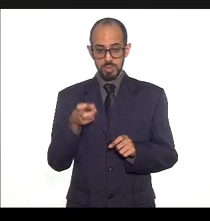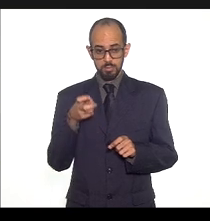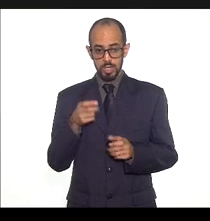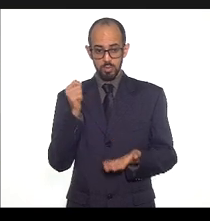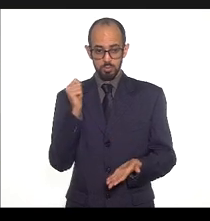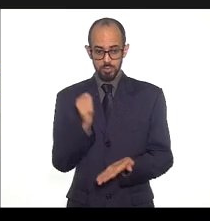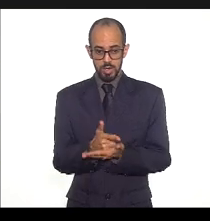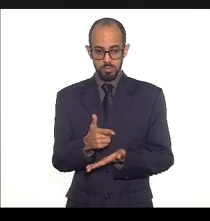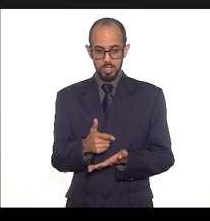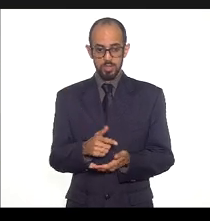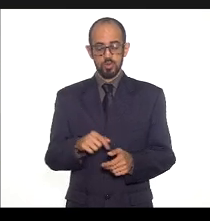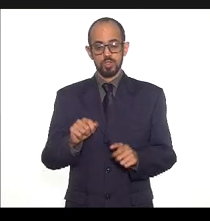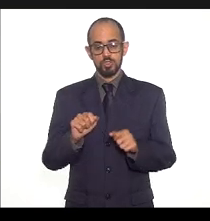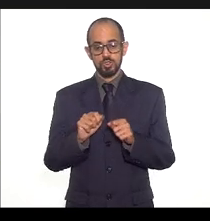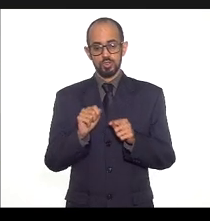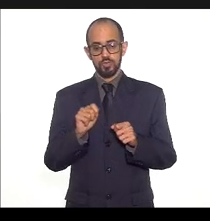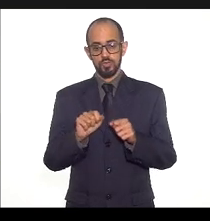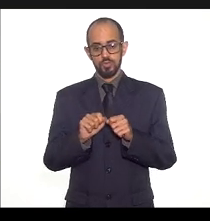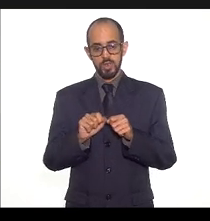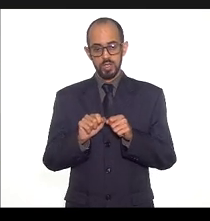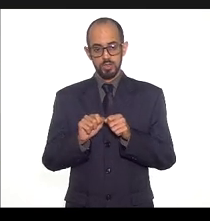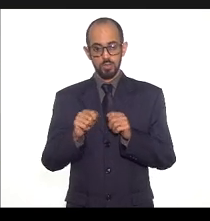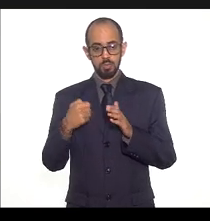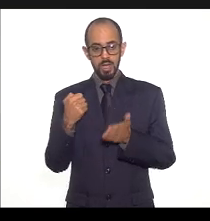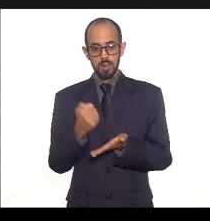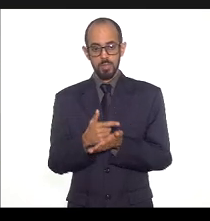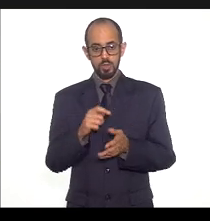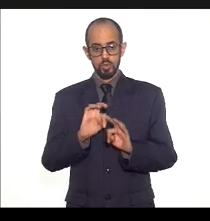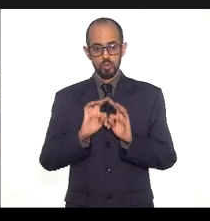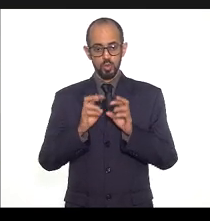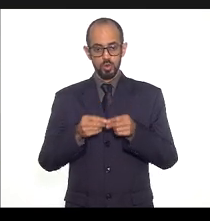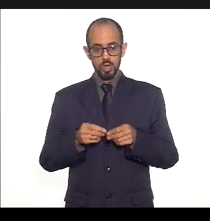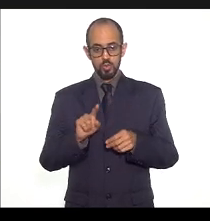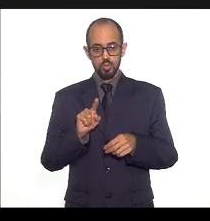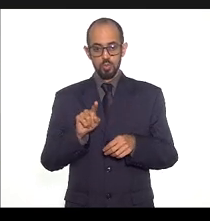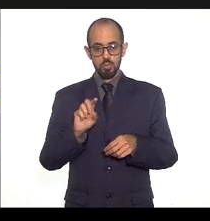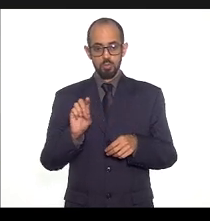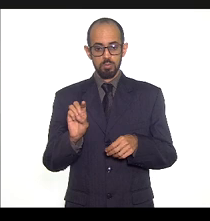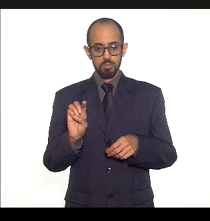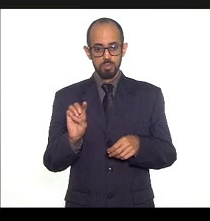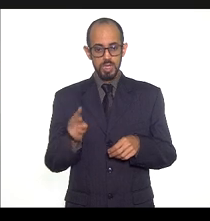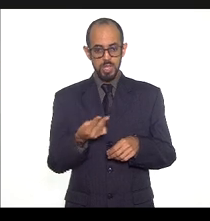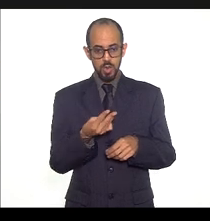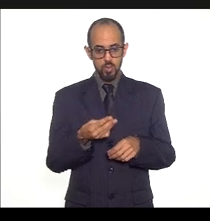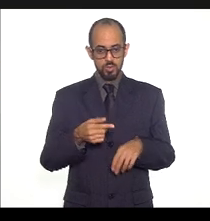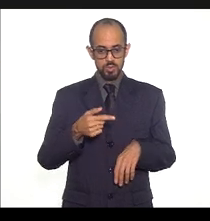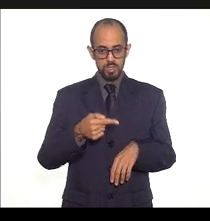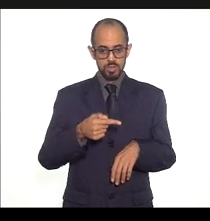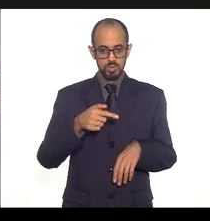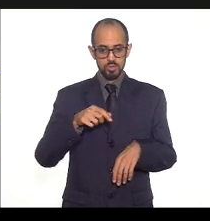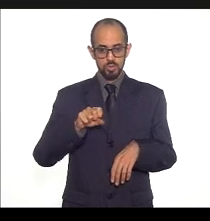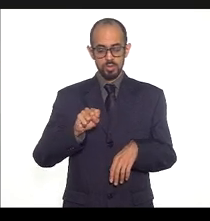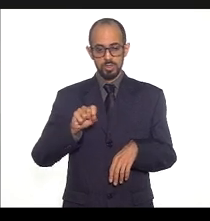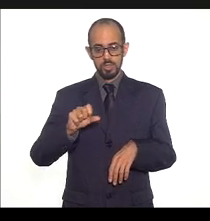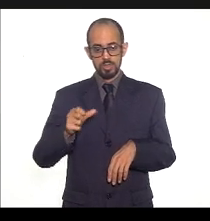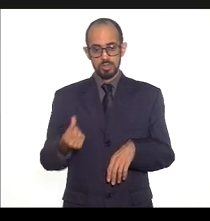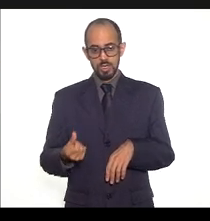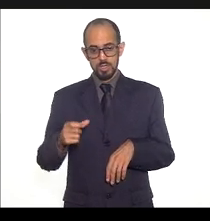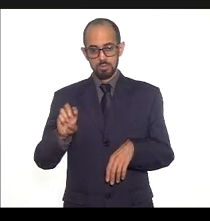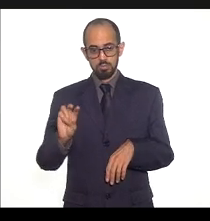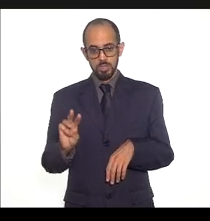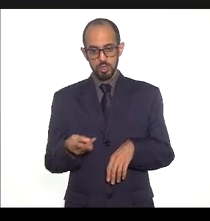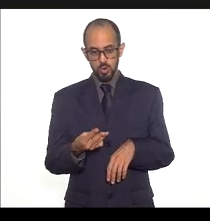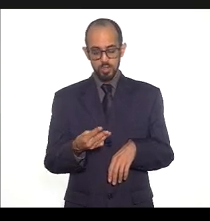realizou no primeiro quadrimestre o pagamento de total de R$.786.469